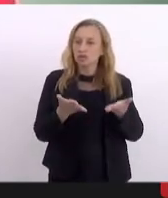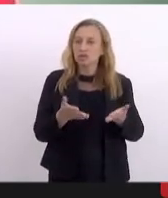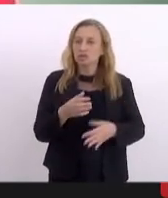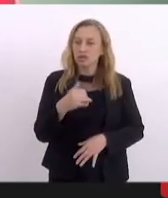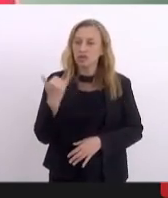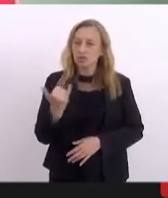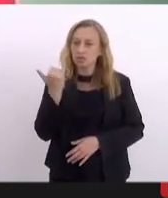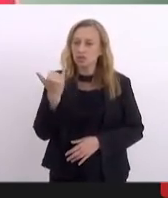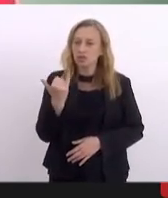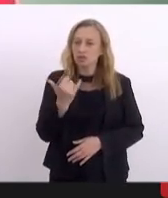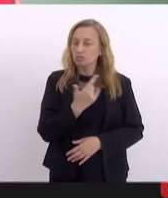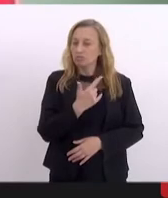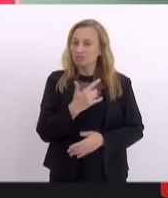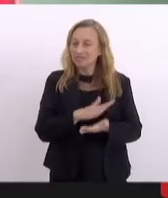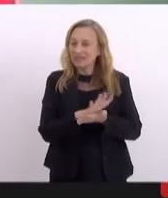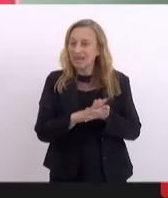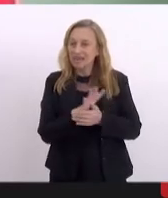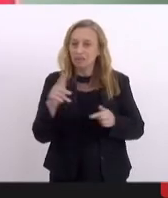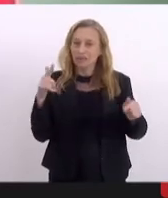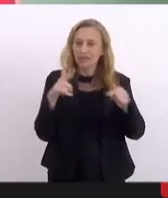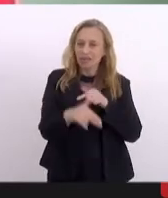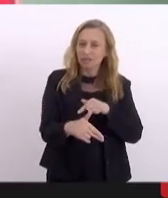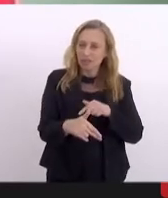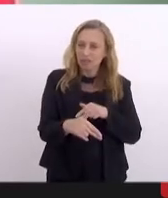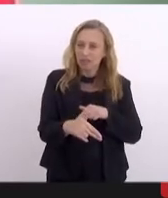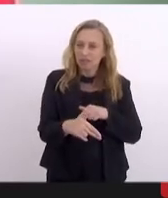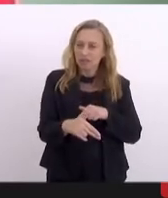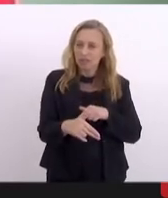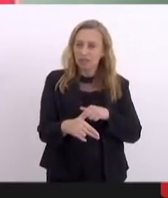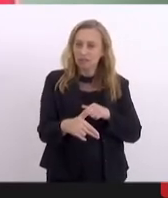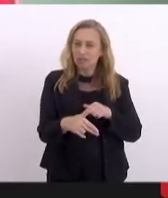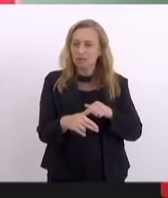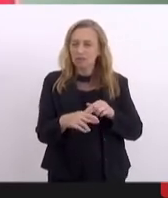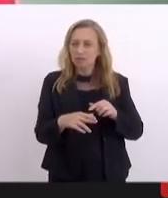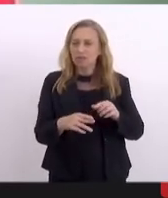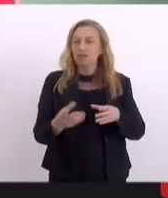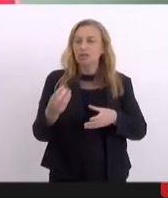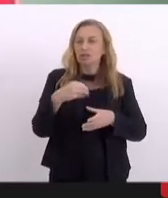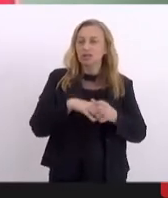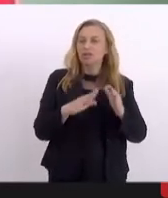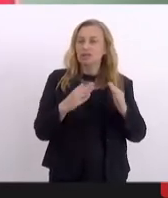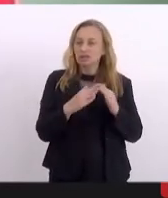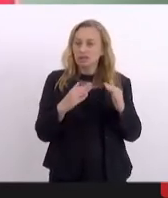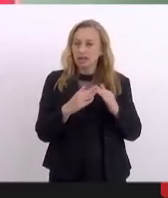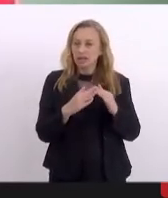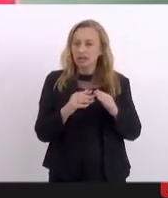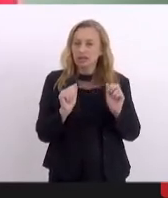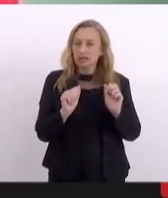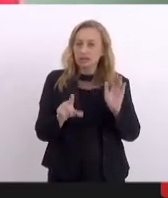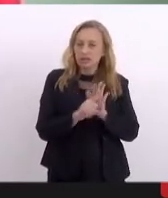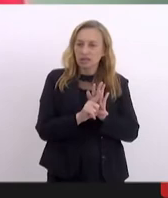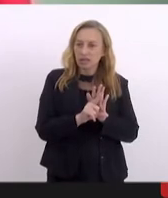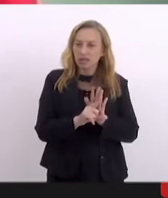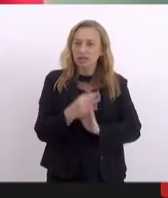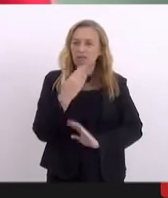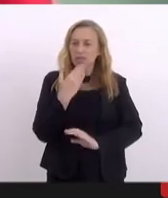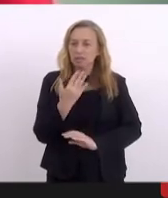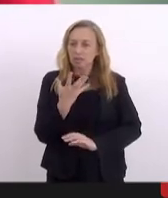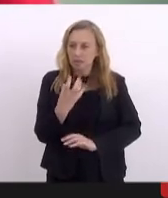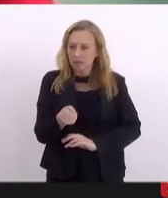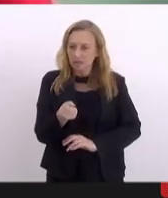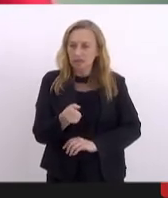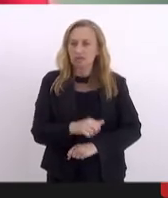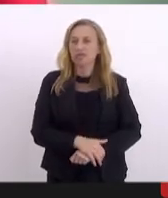relevante, não havendo nenhum impedimento regimental para a tramitação nesta casa legislativa, opino pelo parecer